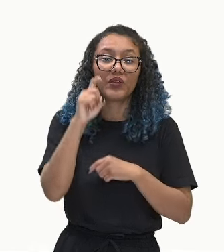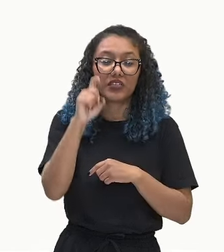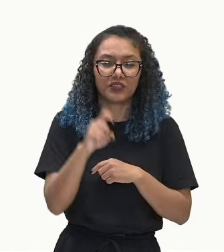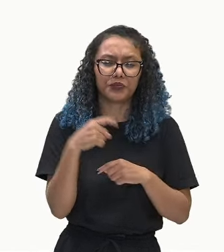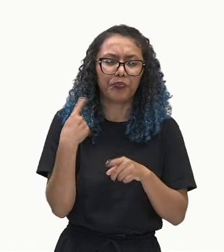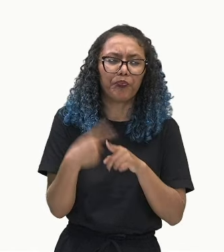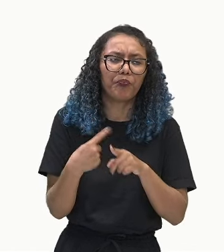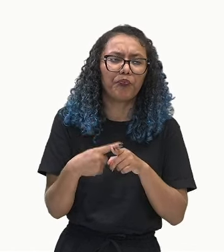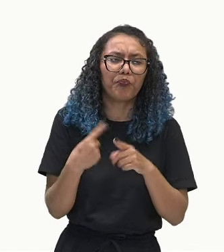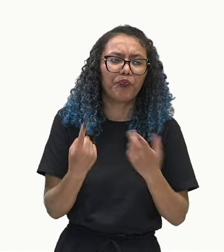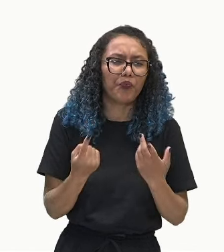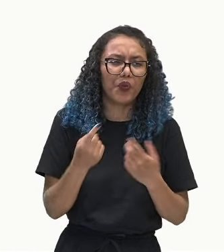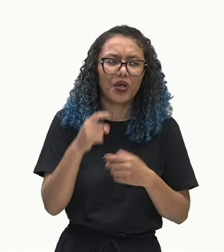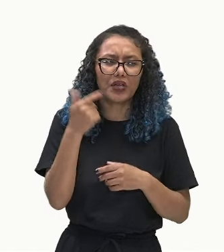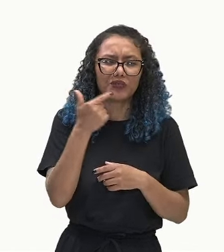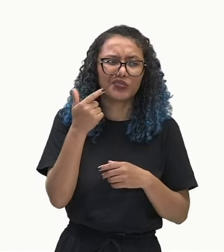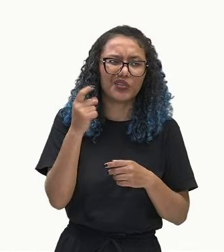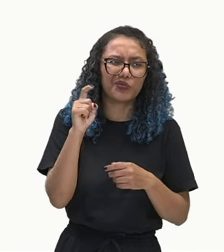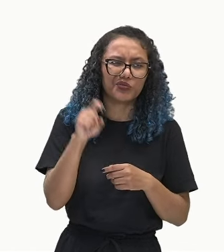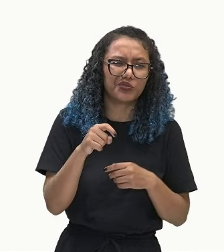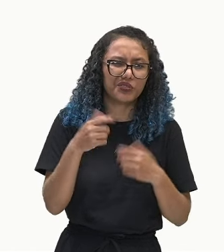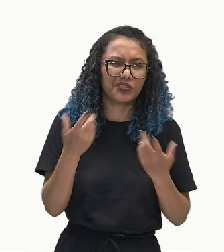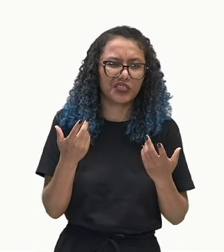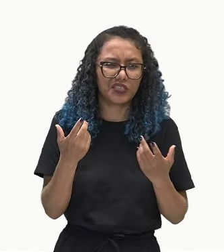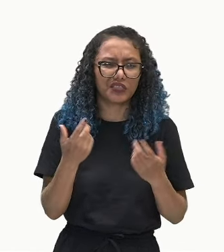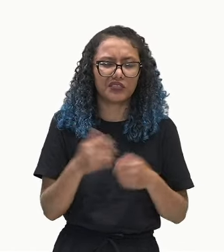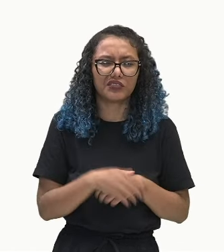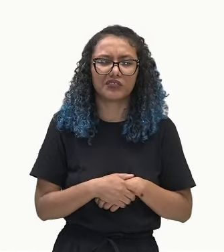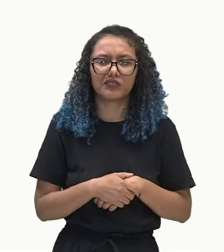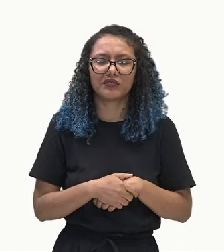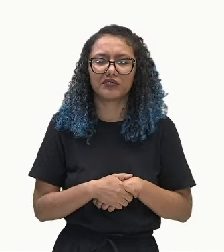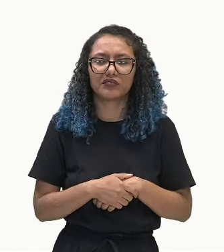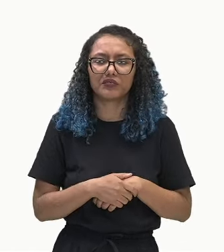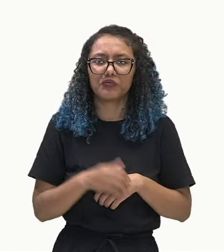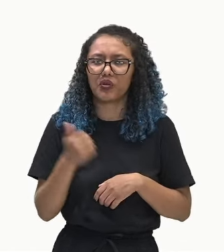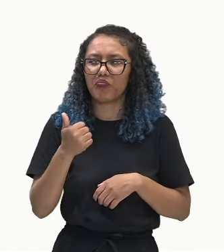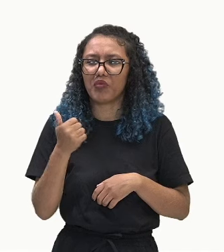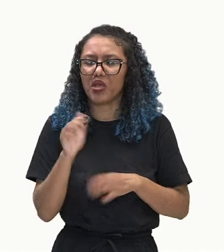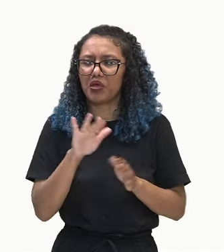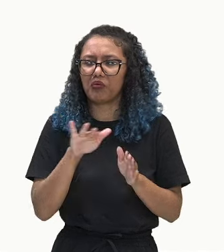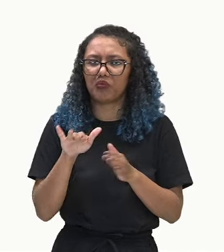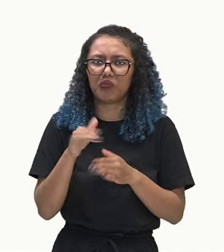coloquei o termo do meio como sendo x e não o primeiro? Vamos já entender.